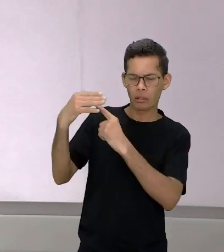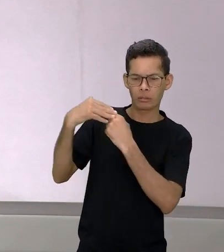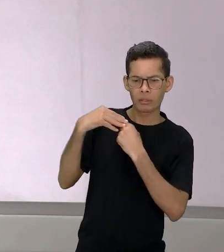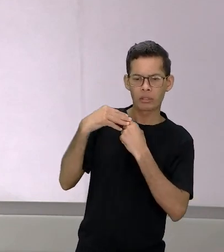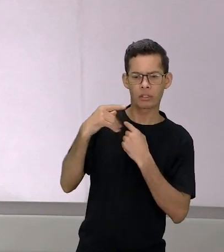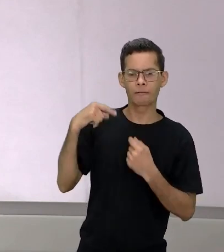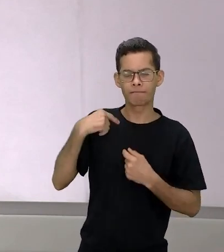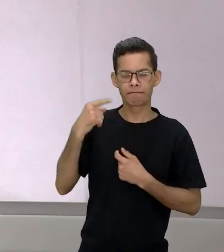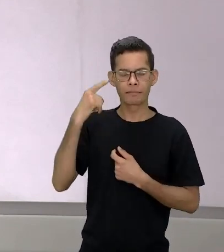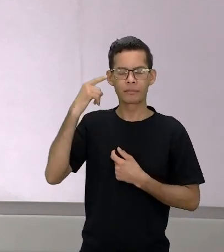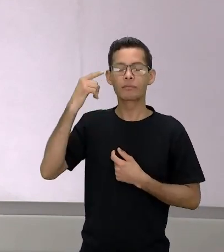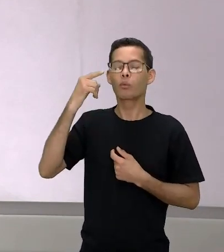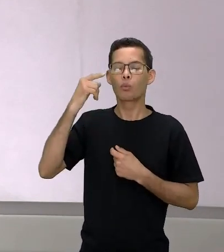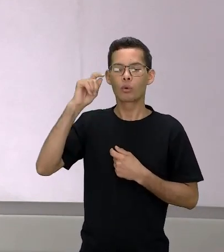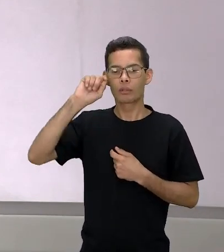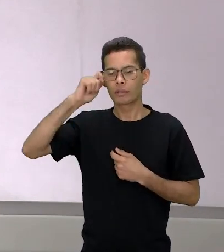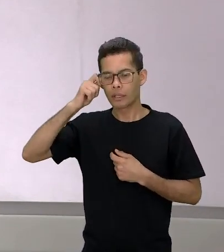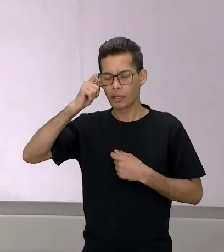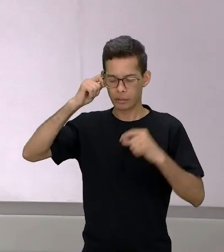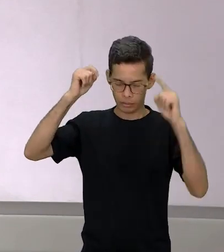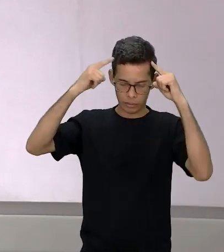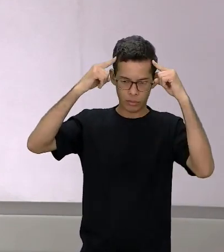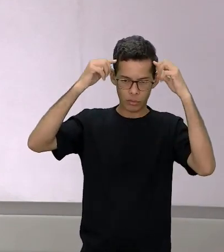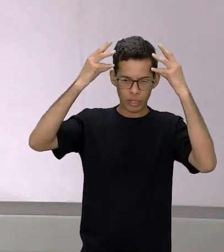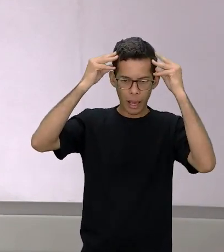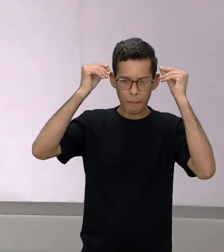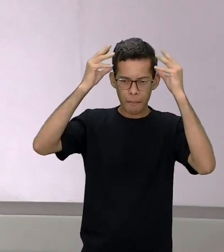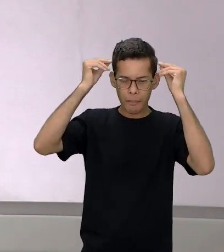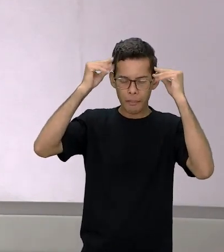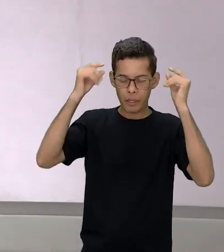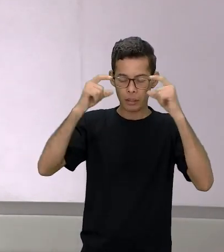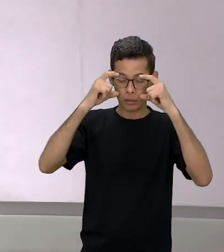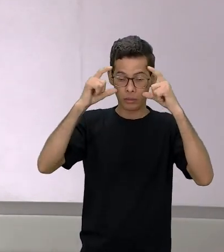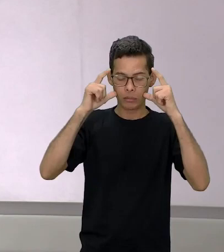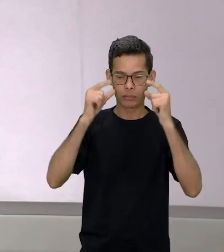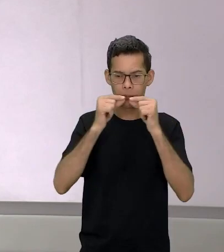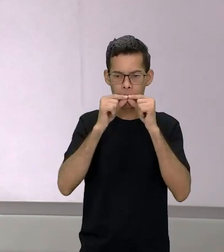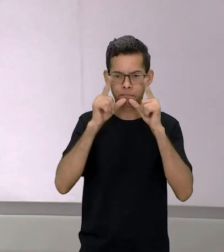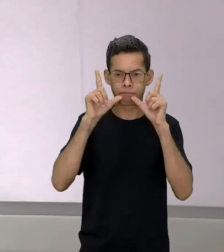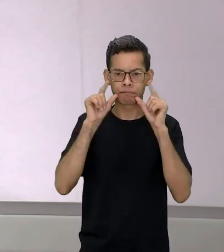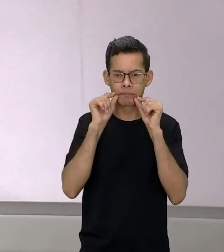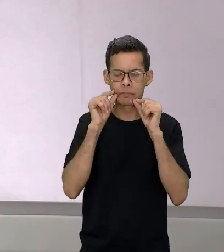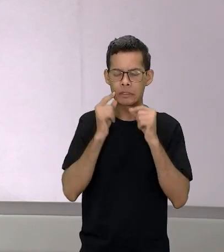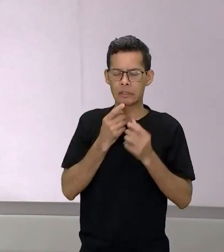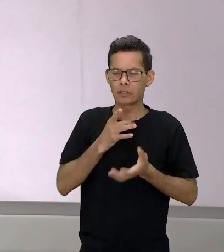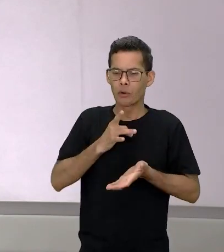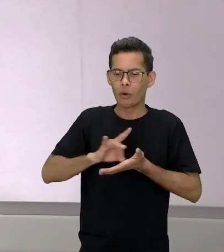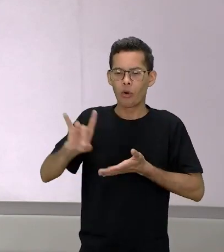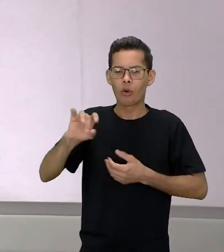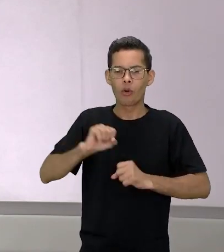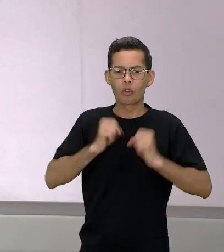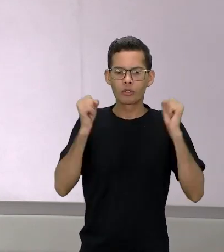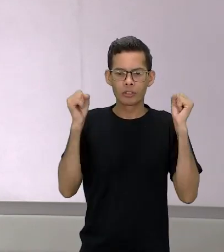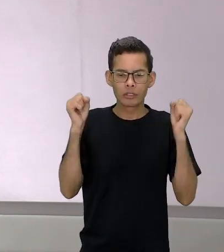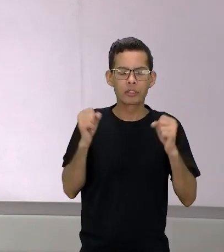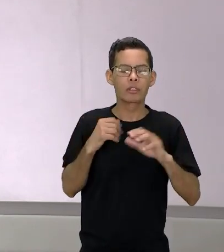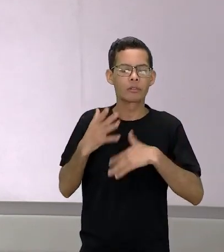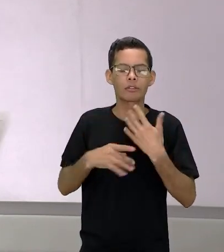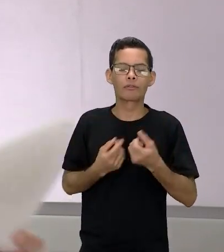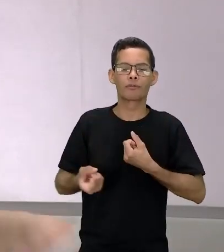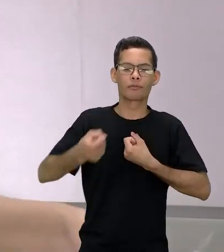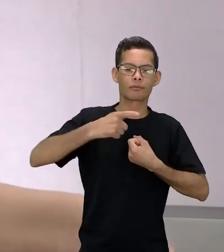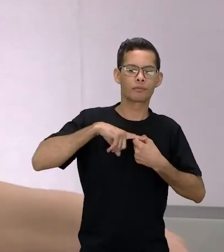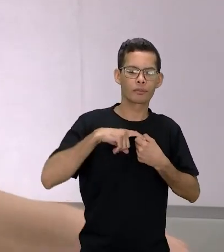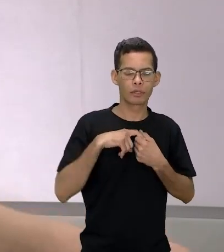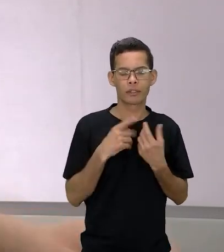negra e odiei meus cabelos e meus lábios grossos e mirei apenada minha carne tostada e retrocedi